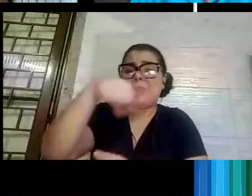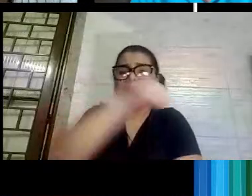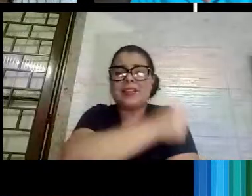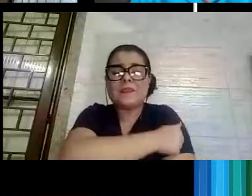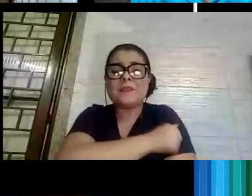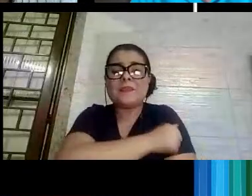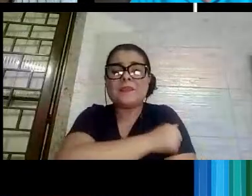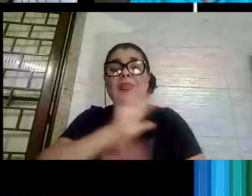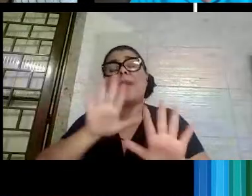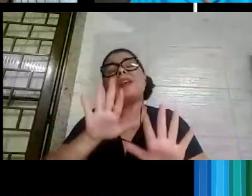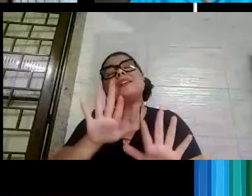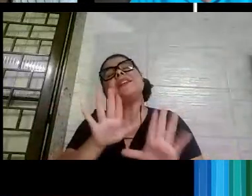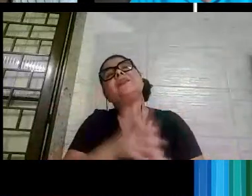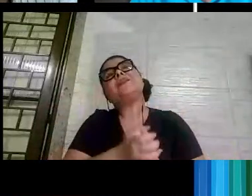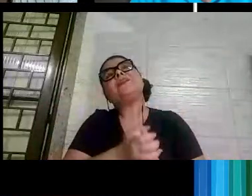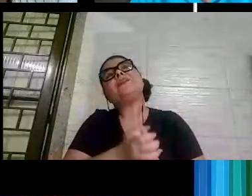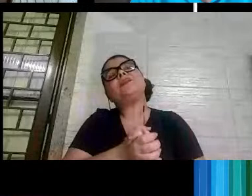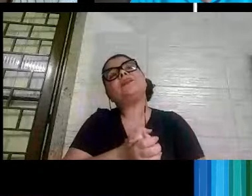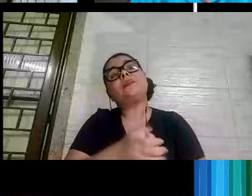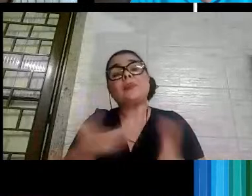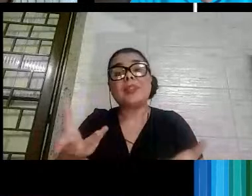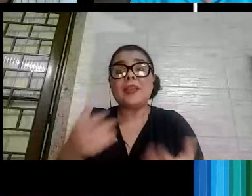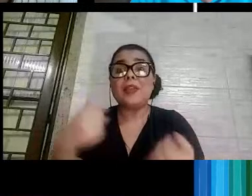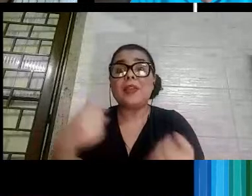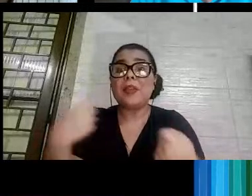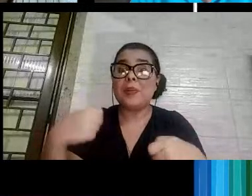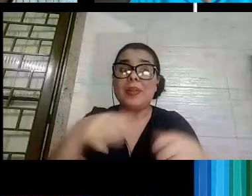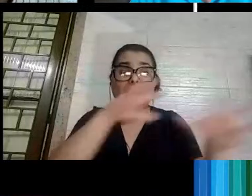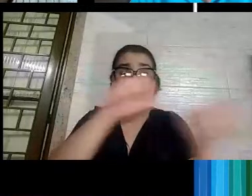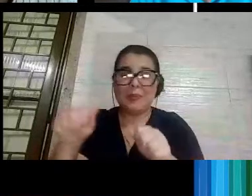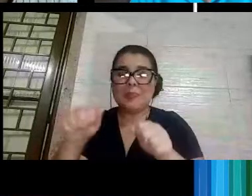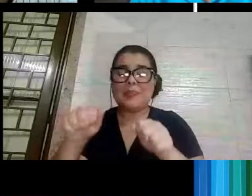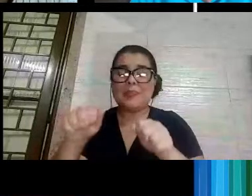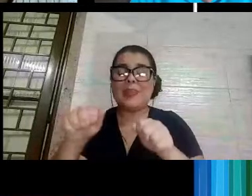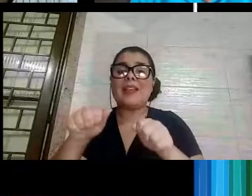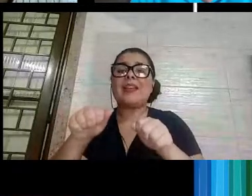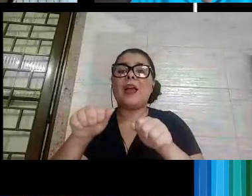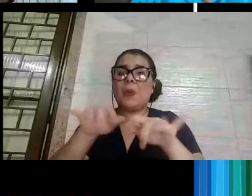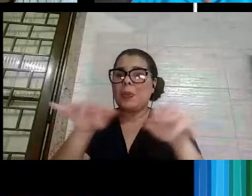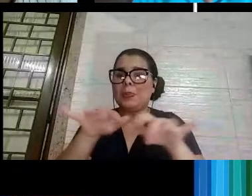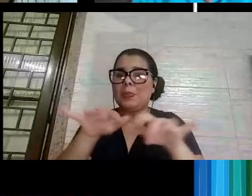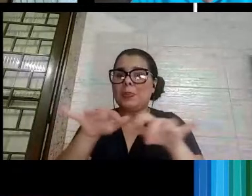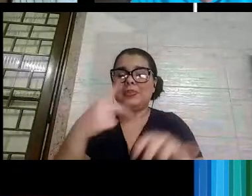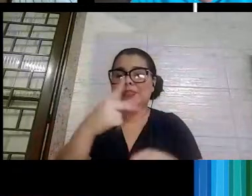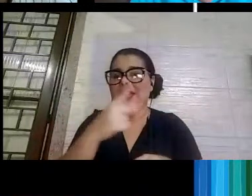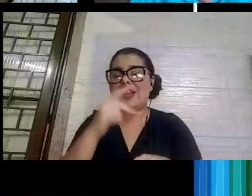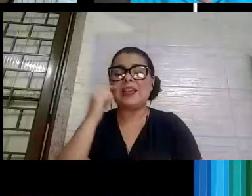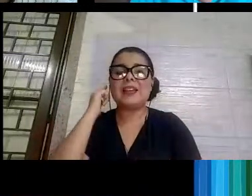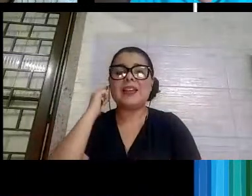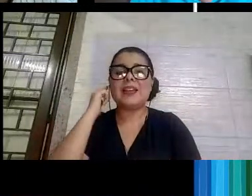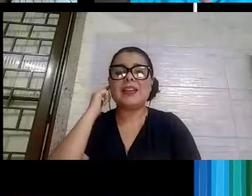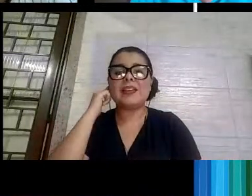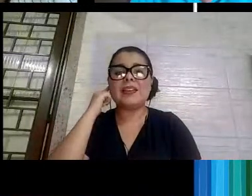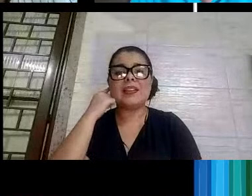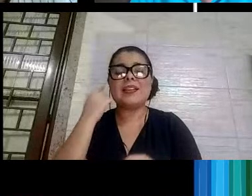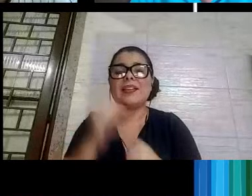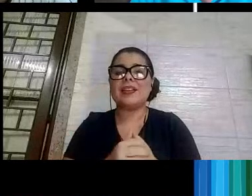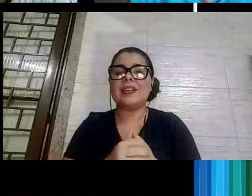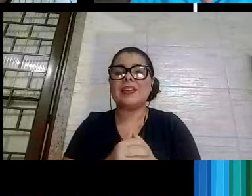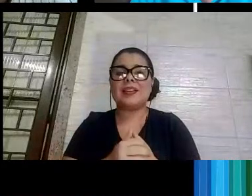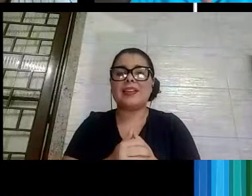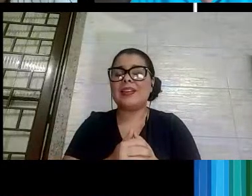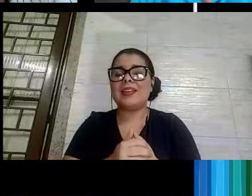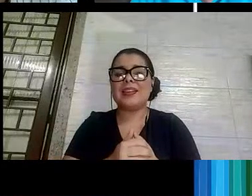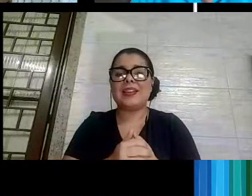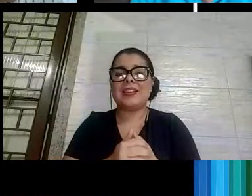mas, enfim, e aí eu tive que tomar o computador dela emprestado, Vitória, tem uma atividade aqui que eu não posso ficar de fora, senão